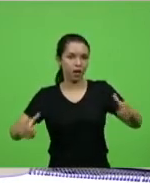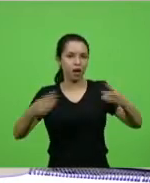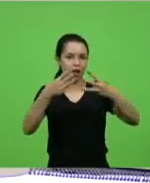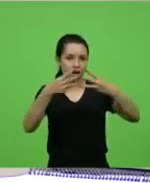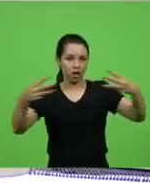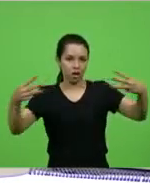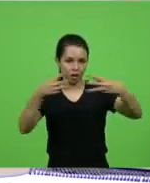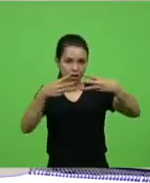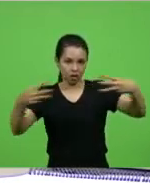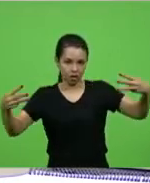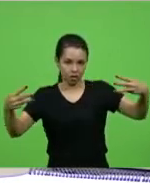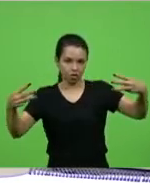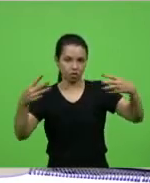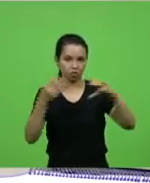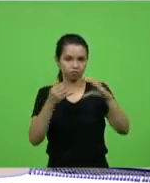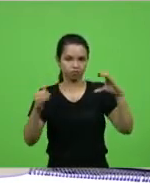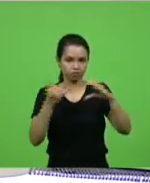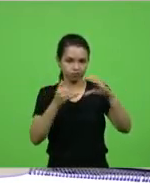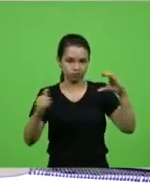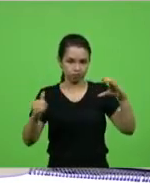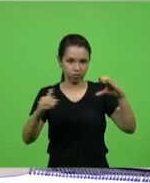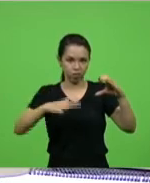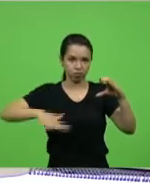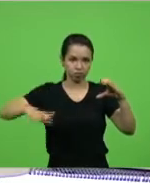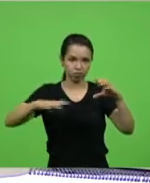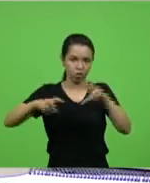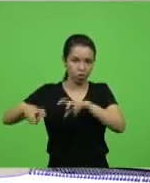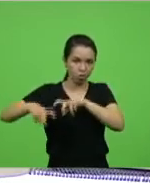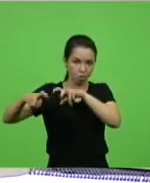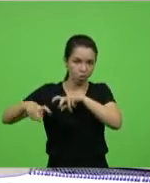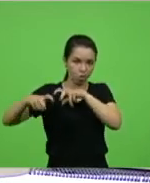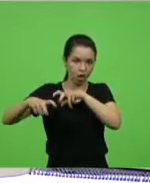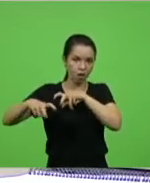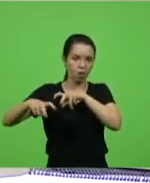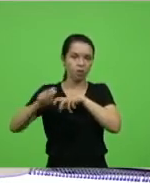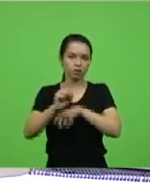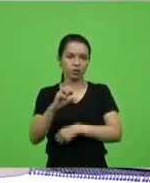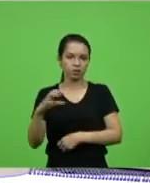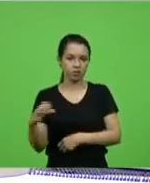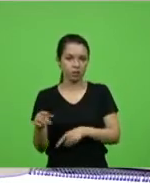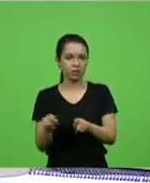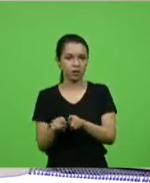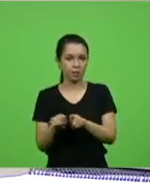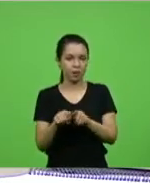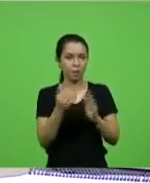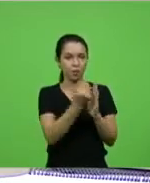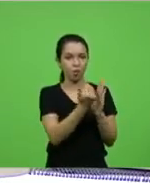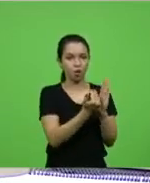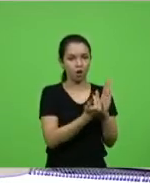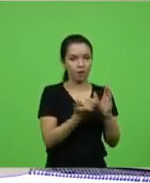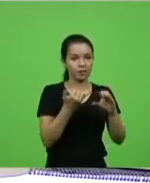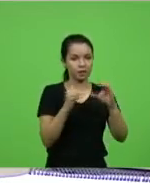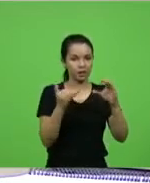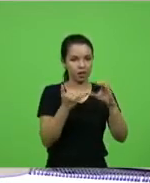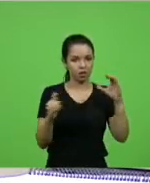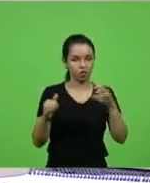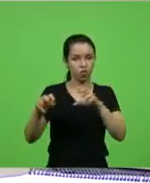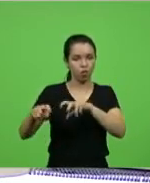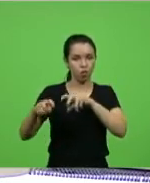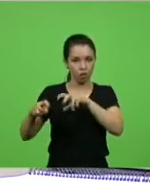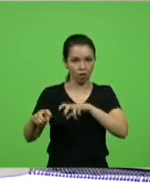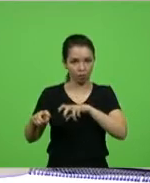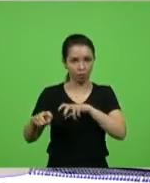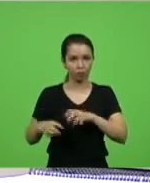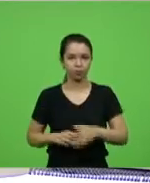nas propriedades rurais do Estado, bem como sobre a execução do programa Selesc Rural. Em